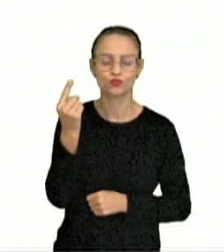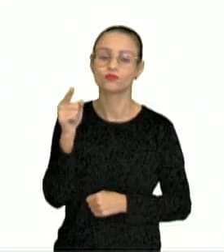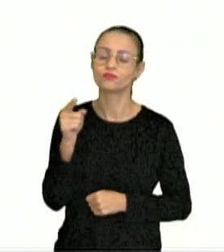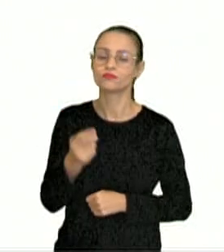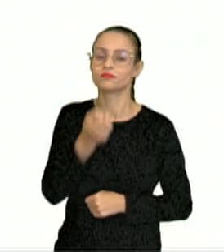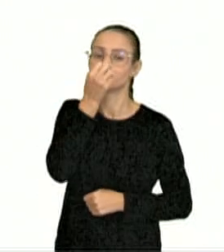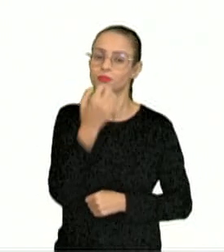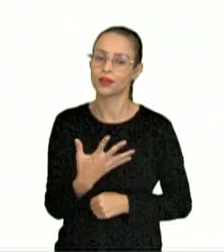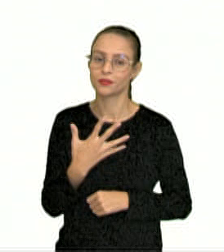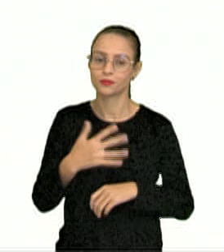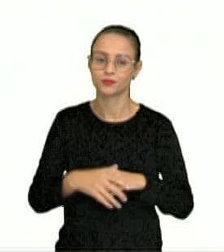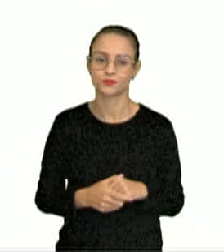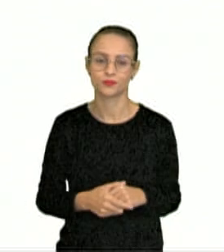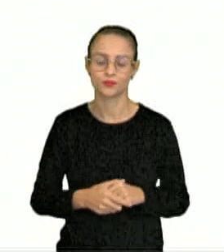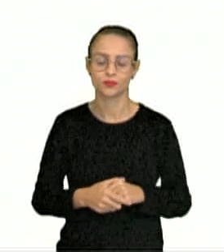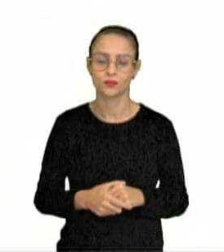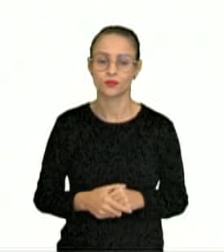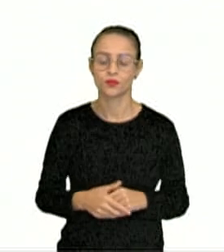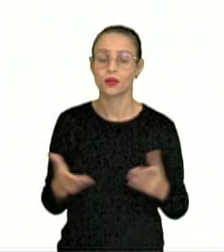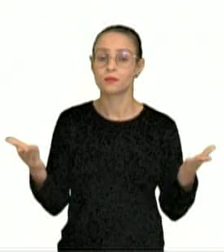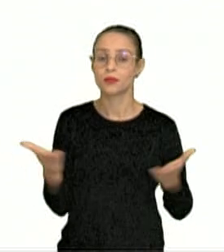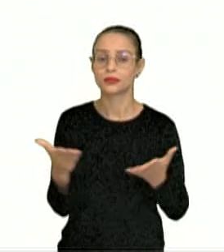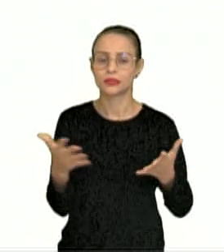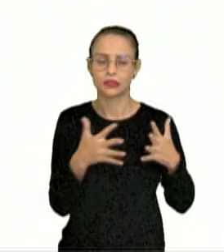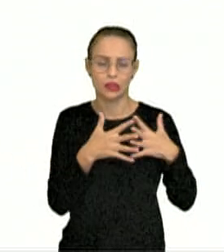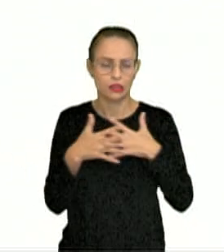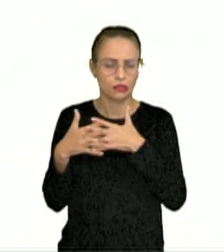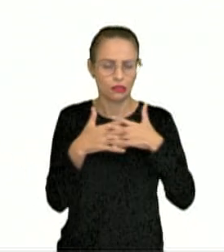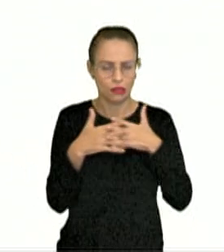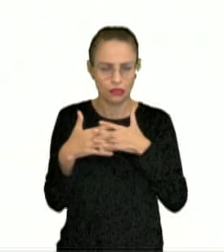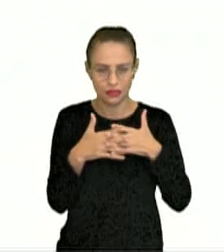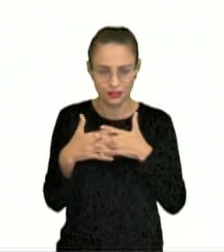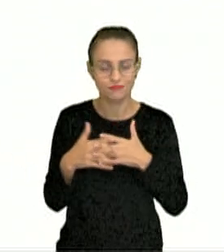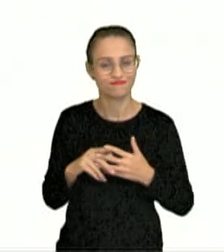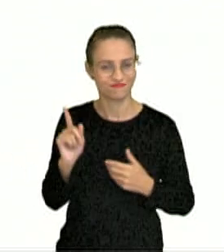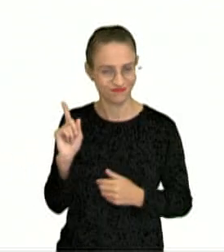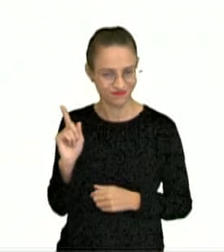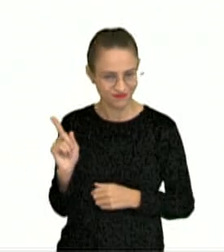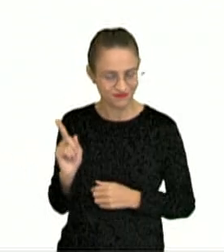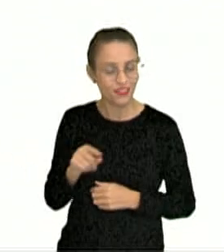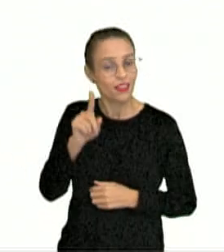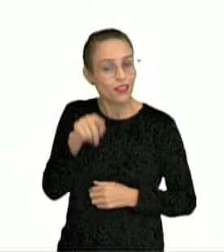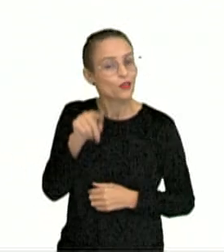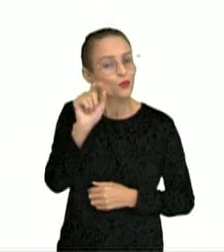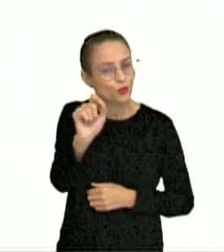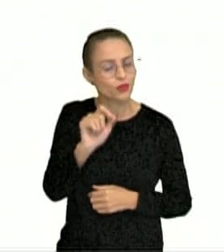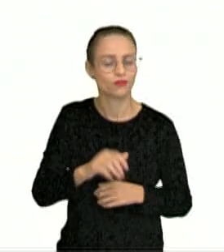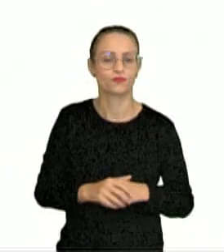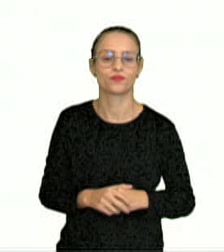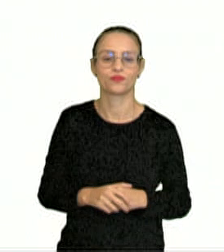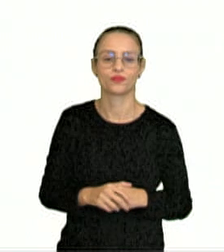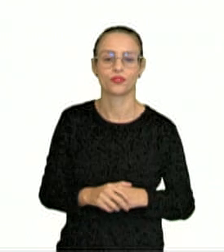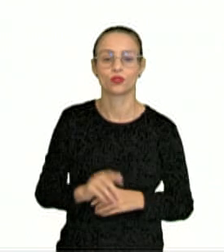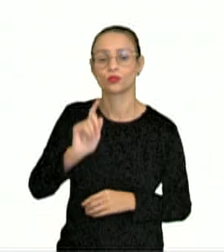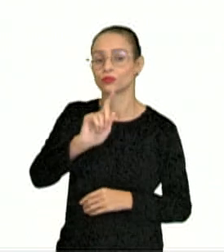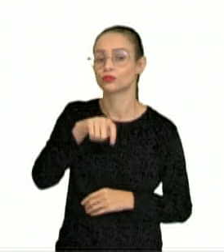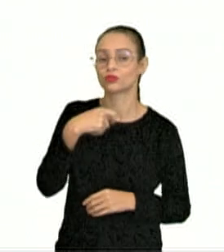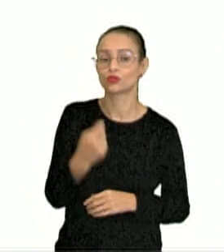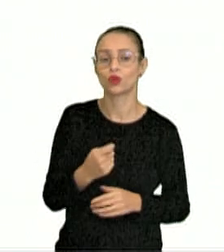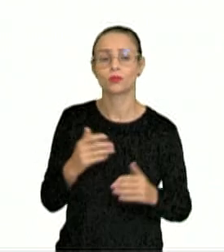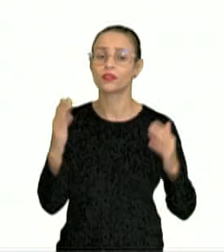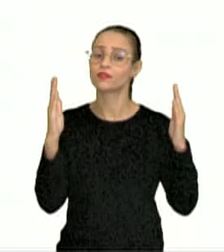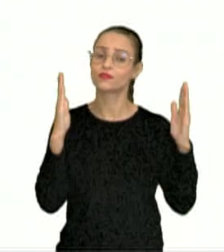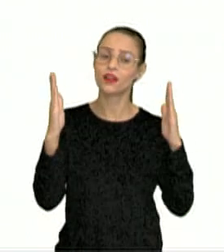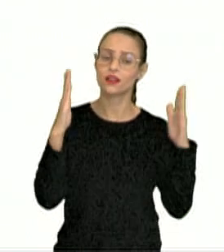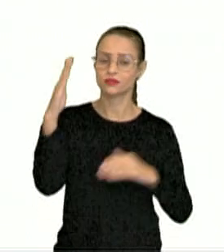muito bem. O presente tumultuoso que nós temos nesse novo trecho é, novamente, a questão da fase